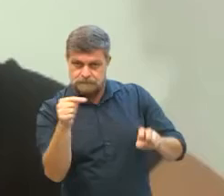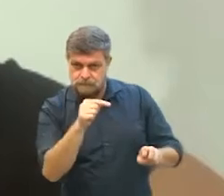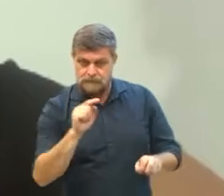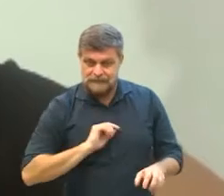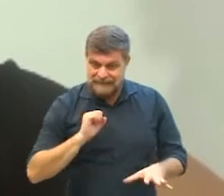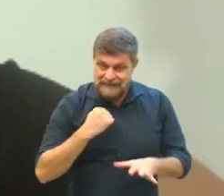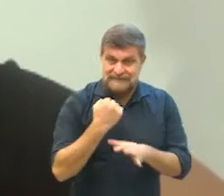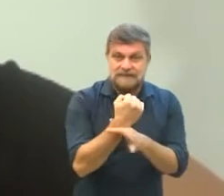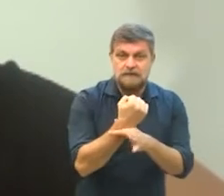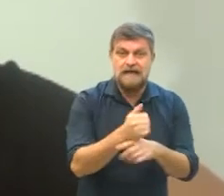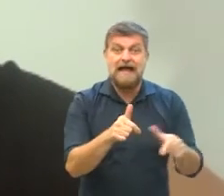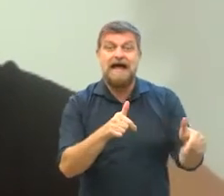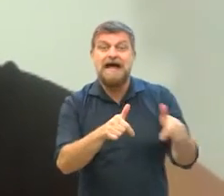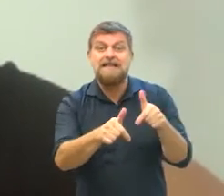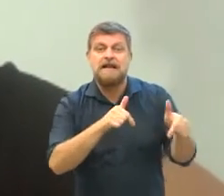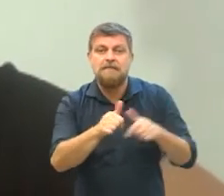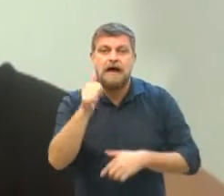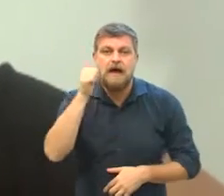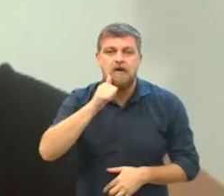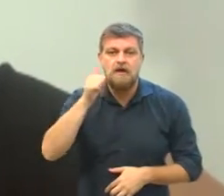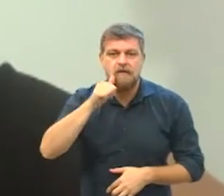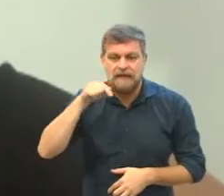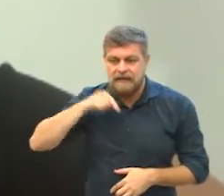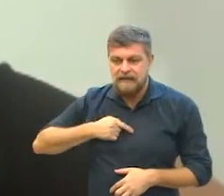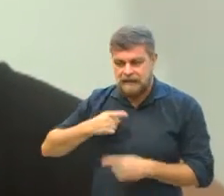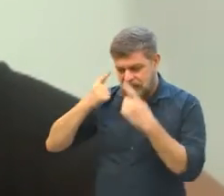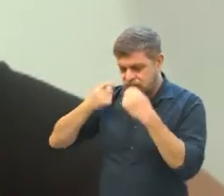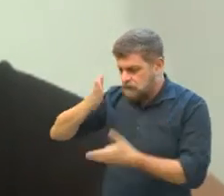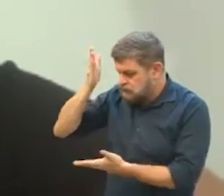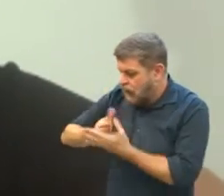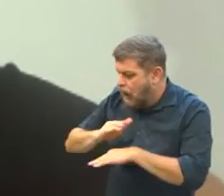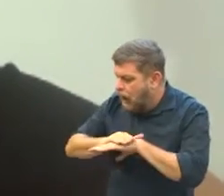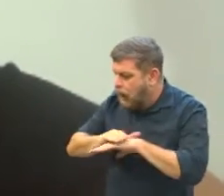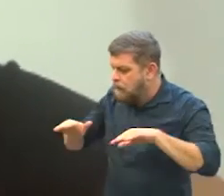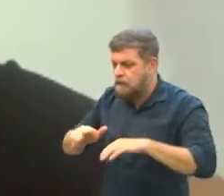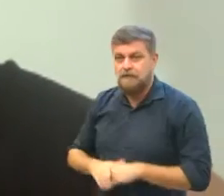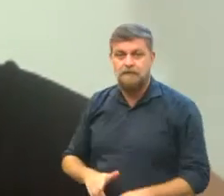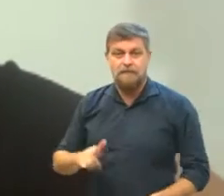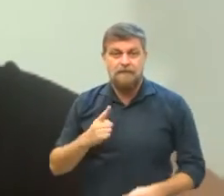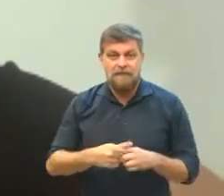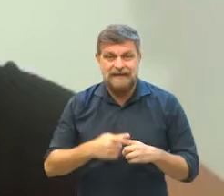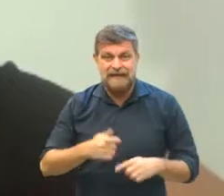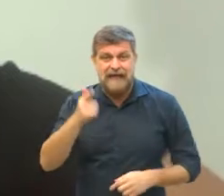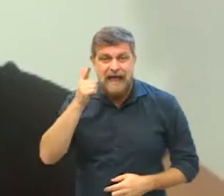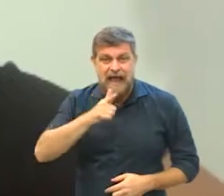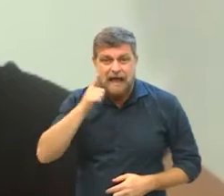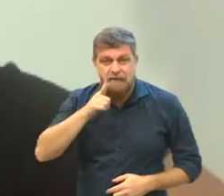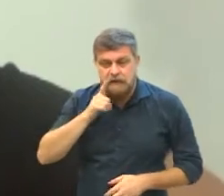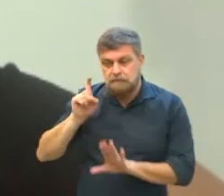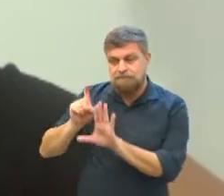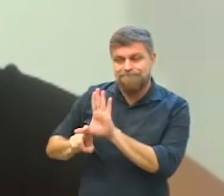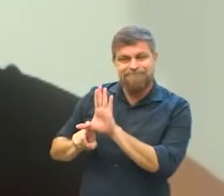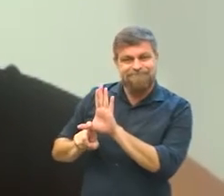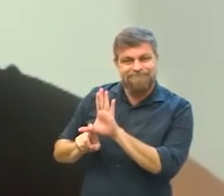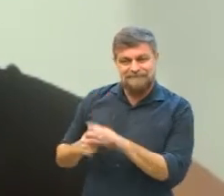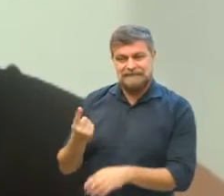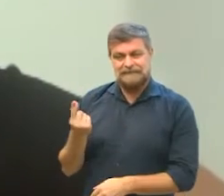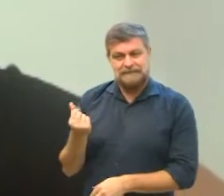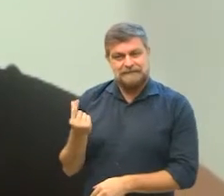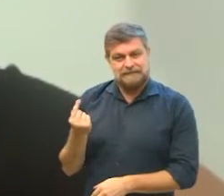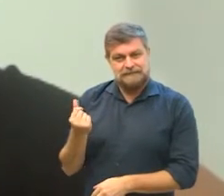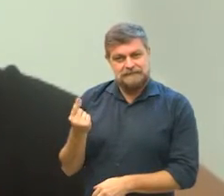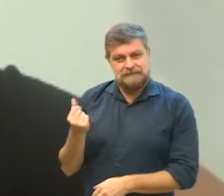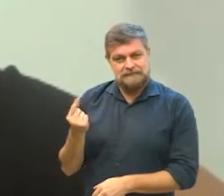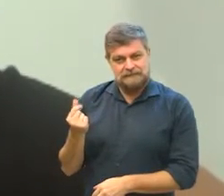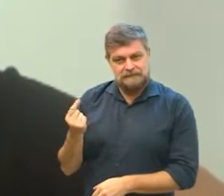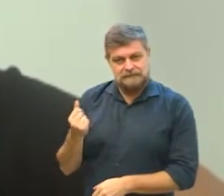a garantia de emprego para as mulheres que rompem com o ciclo da violência. Muitas mulheres não conseguem romper com esse ciclo porque